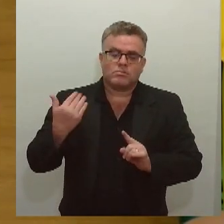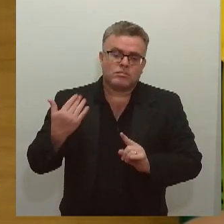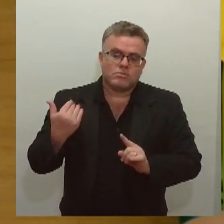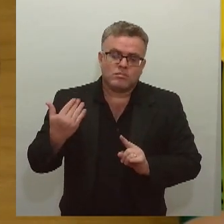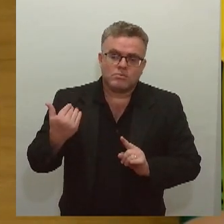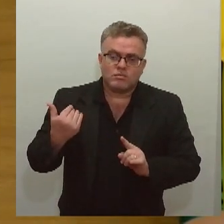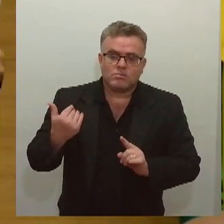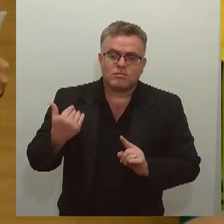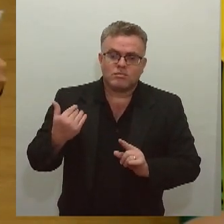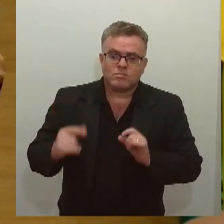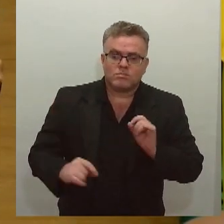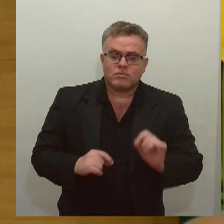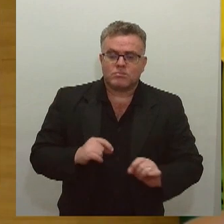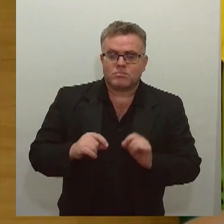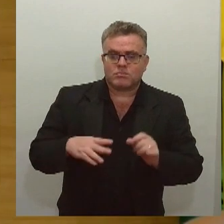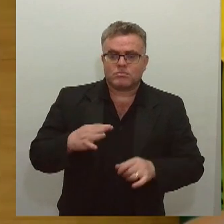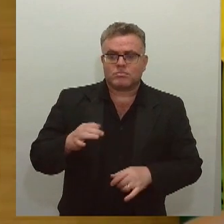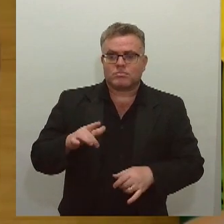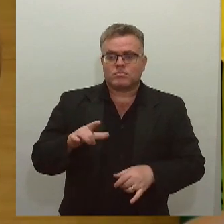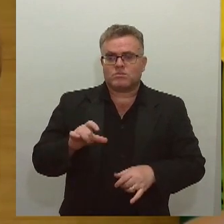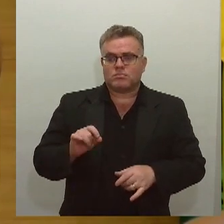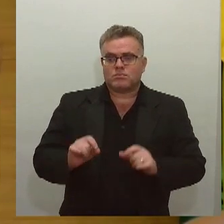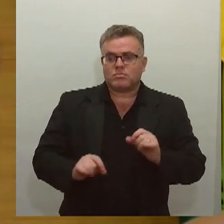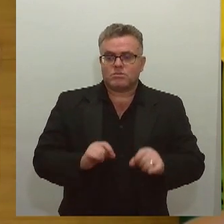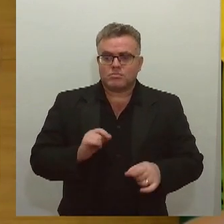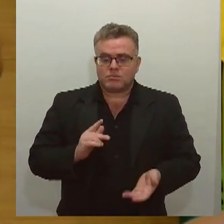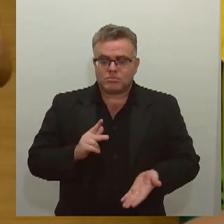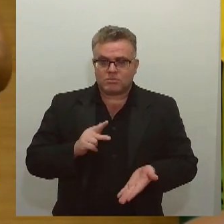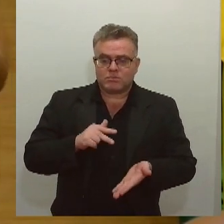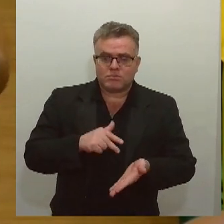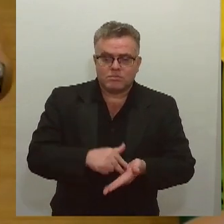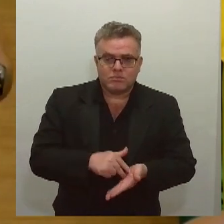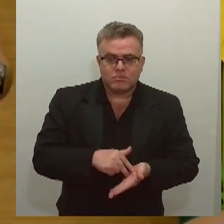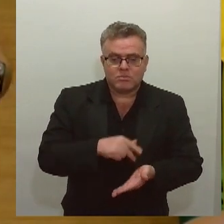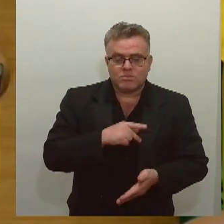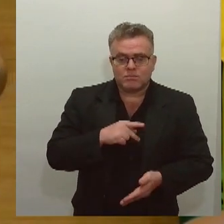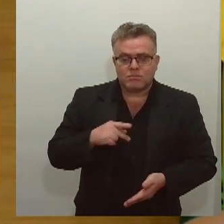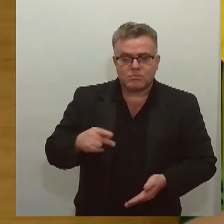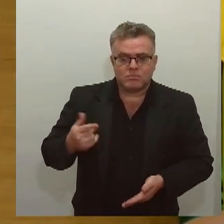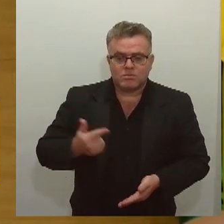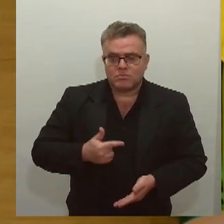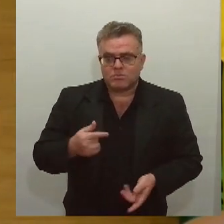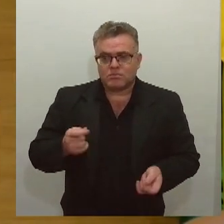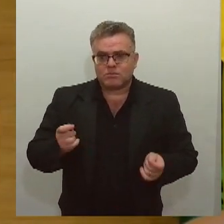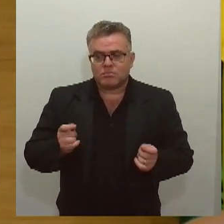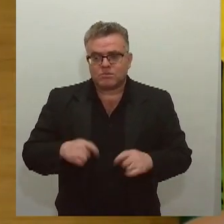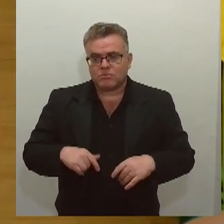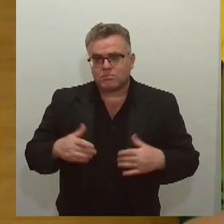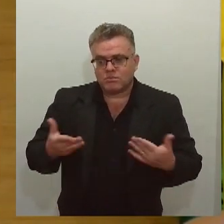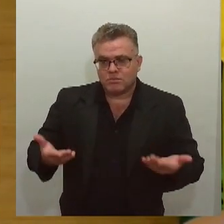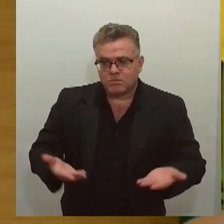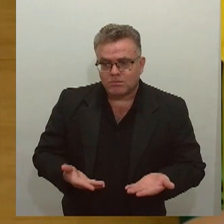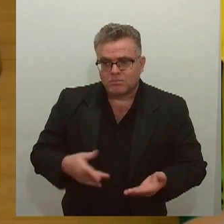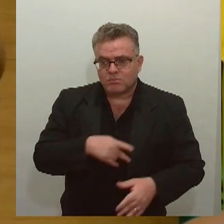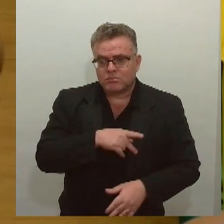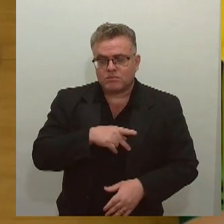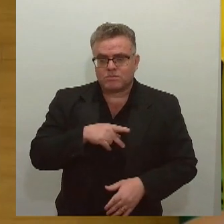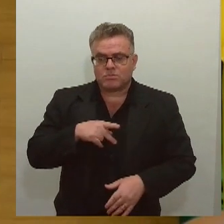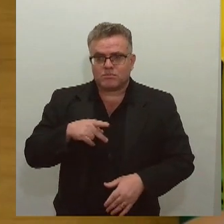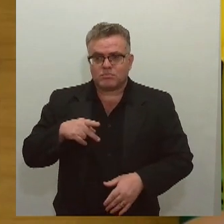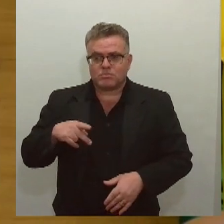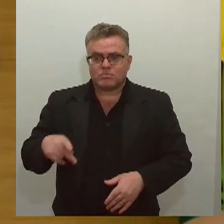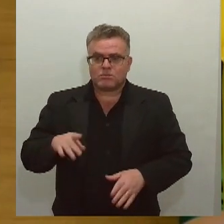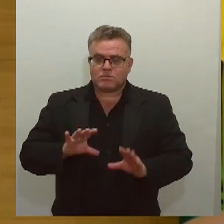Sobral, na gestão passada, ele foi vice-presidente desta comissão e agora se tornou o presidente da comissão lá da